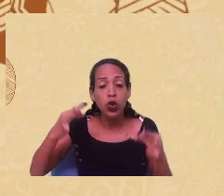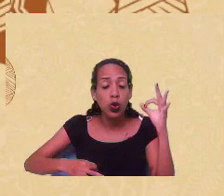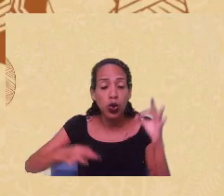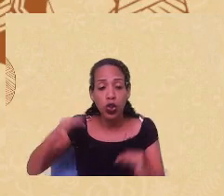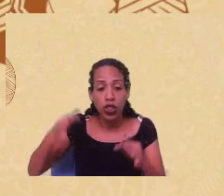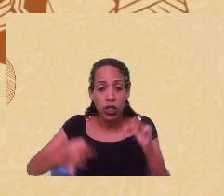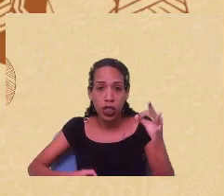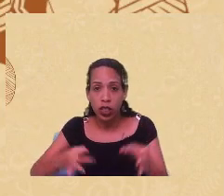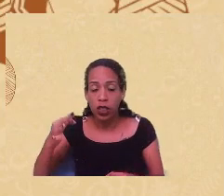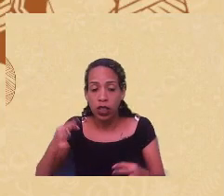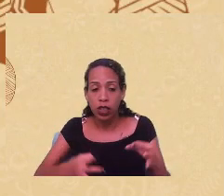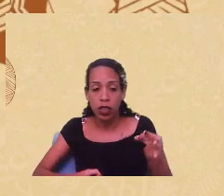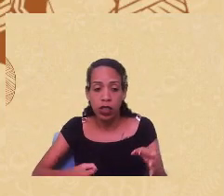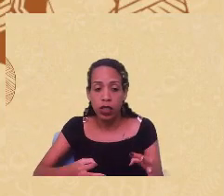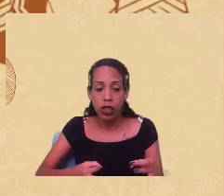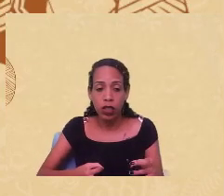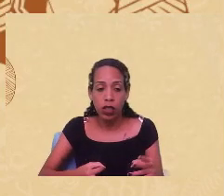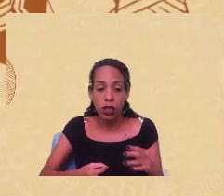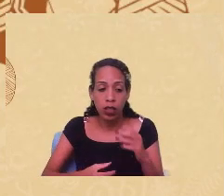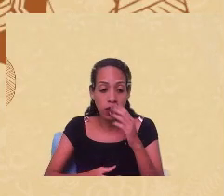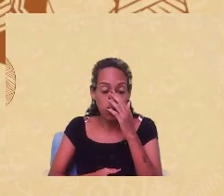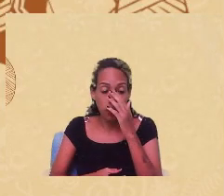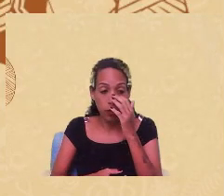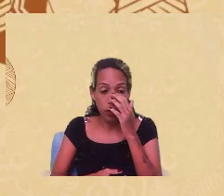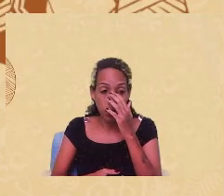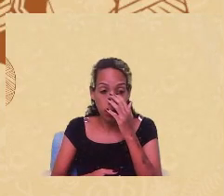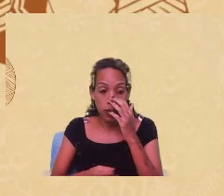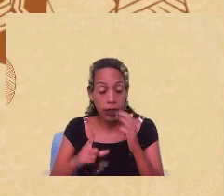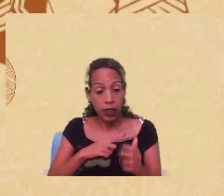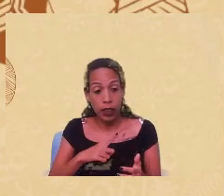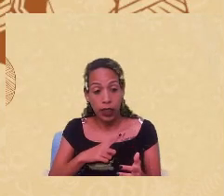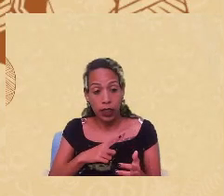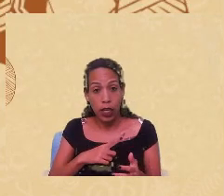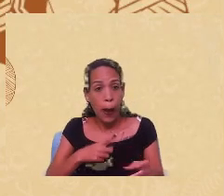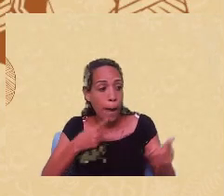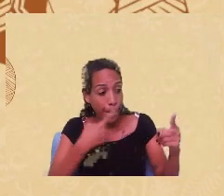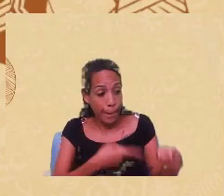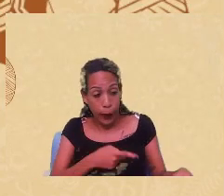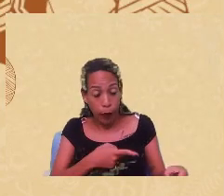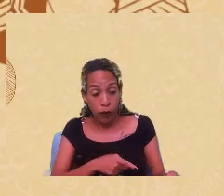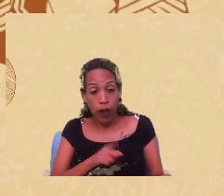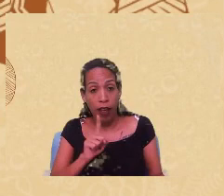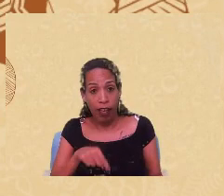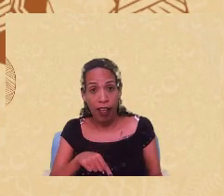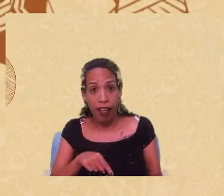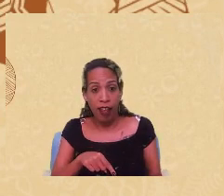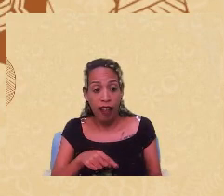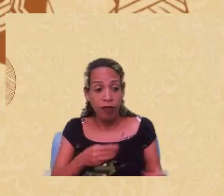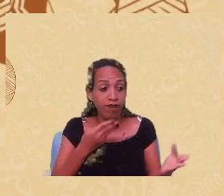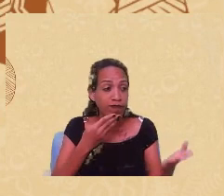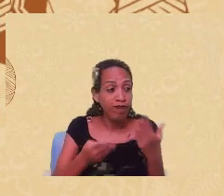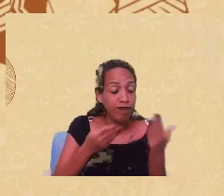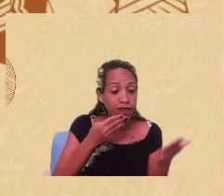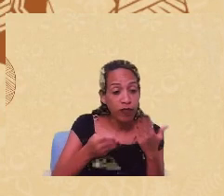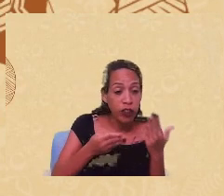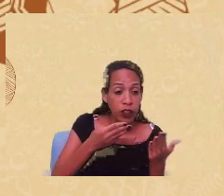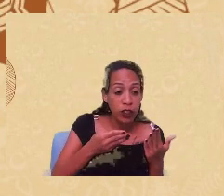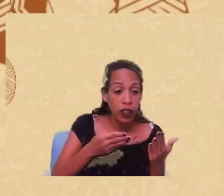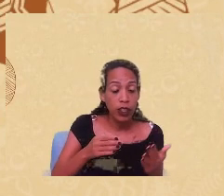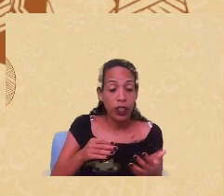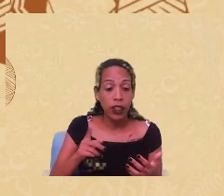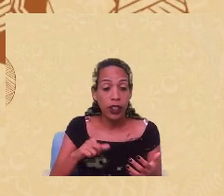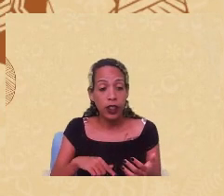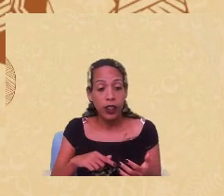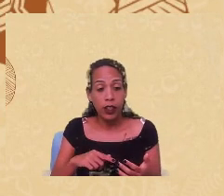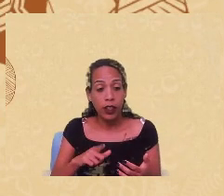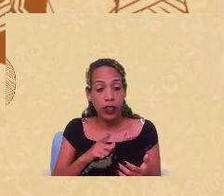que o Atilindembe nos convoca é essa negociação que, na minha opinião, que o KB,